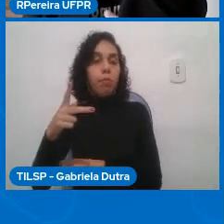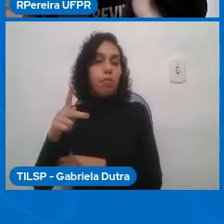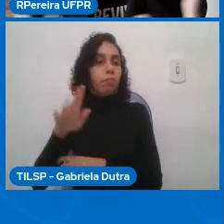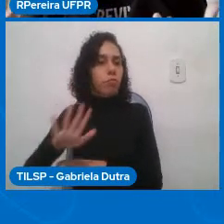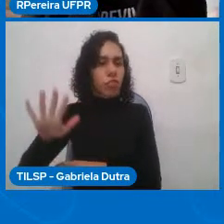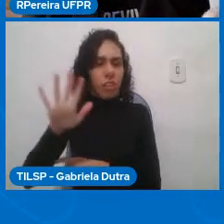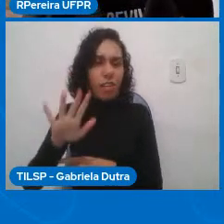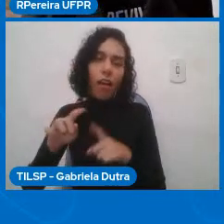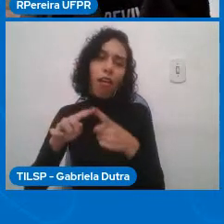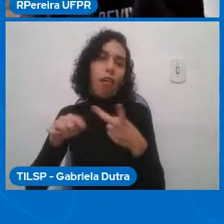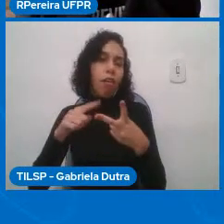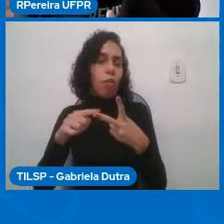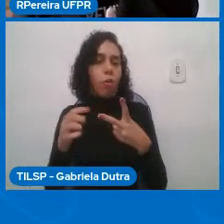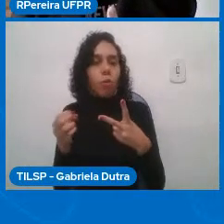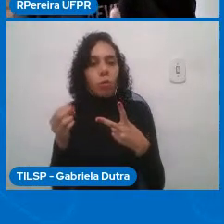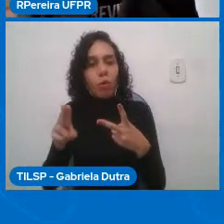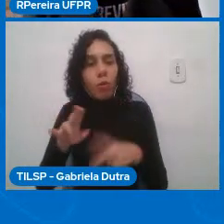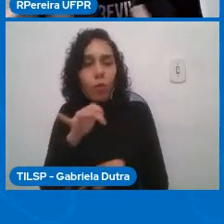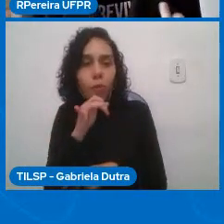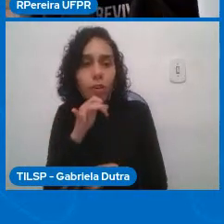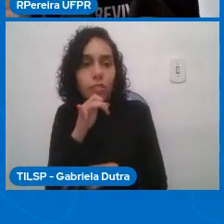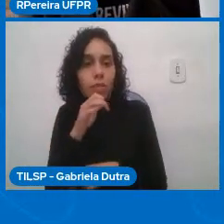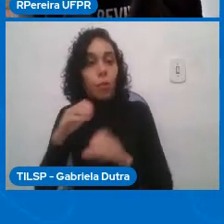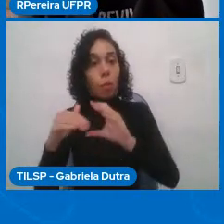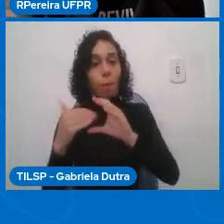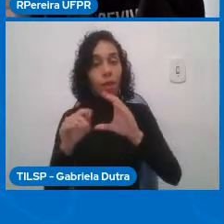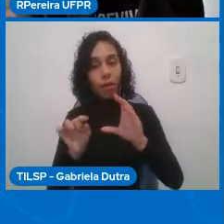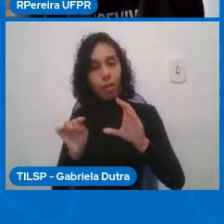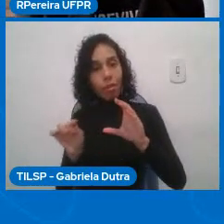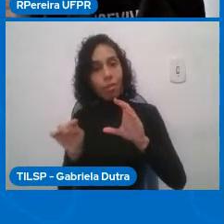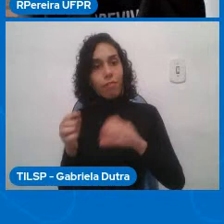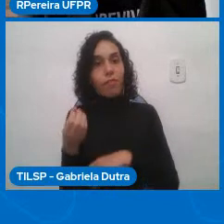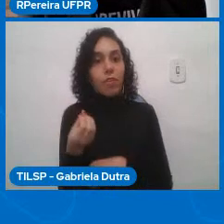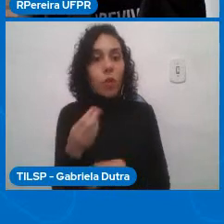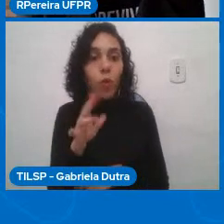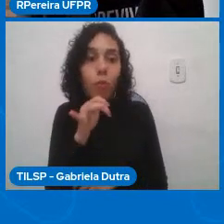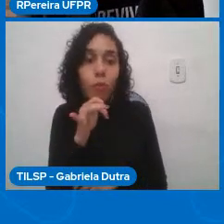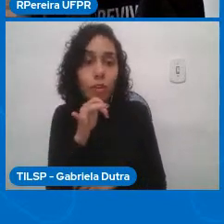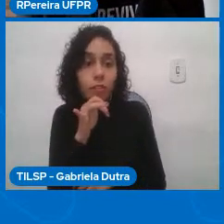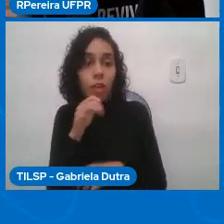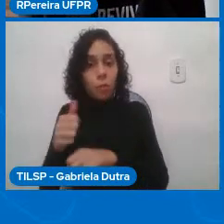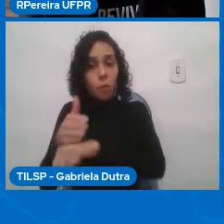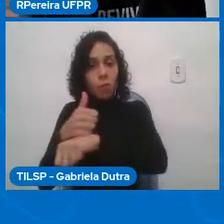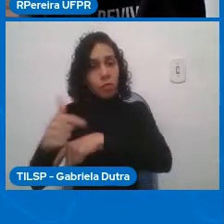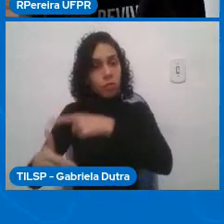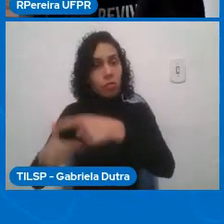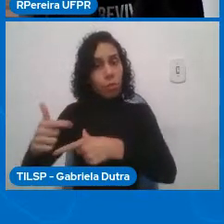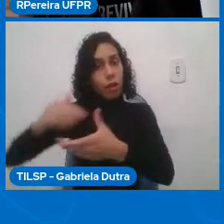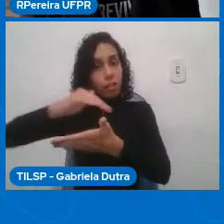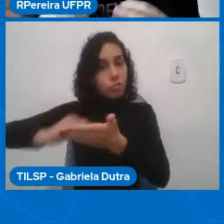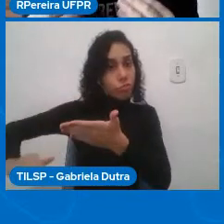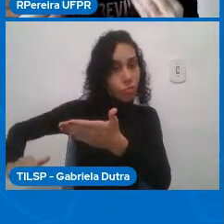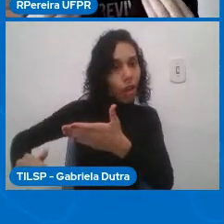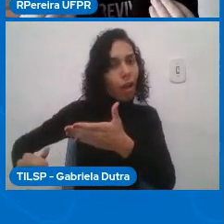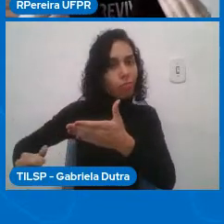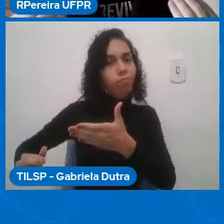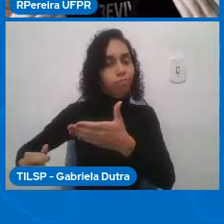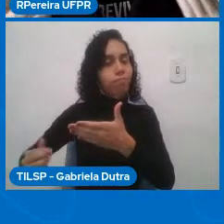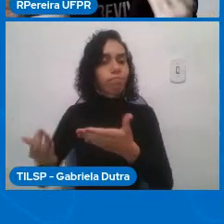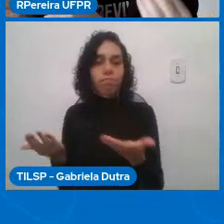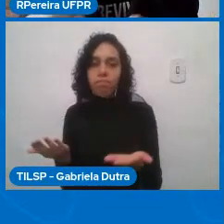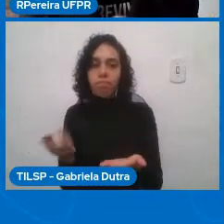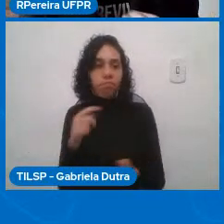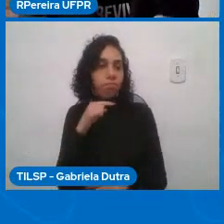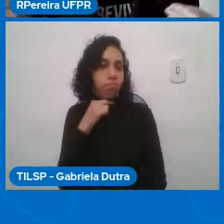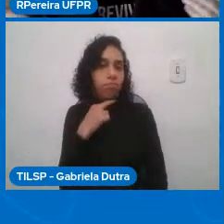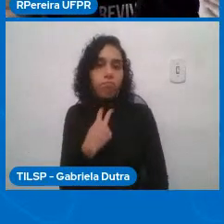excluir seus empregados e etc., ela não poderia. Então, é difícil saber